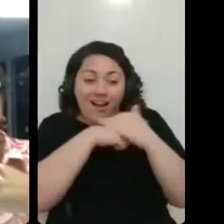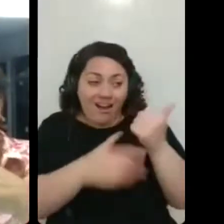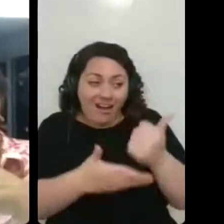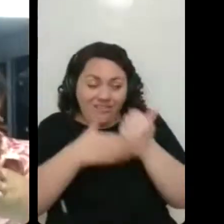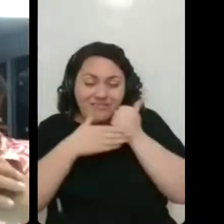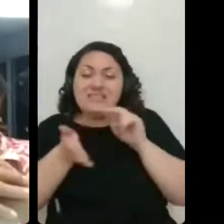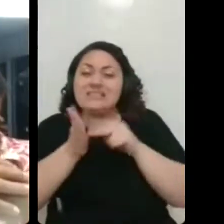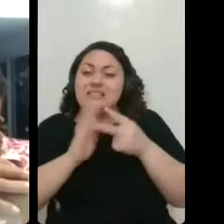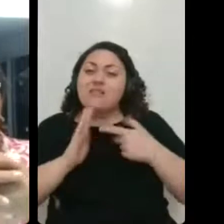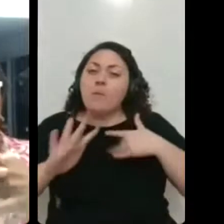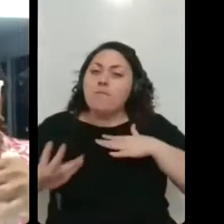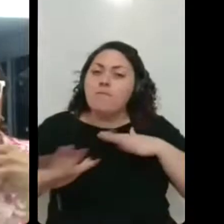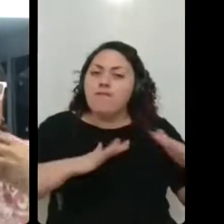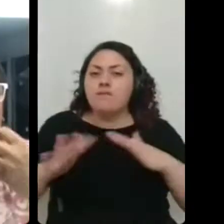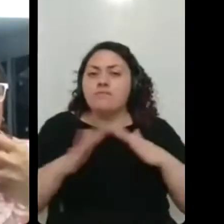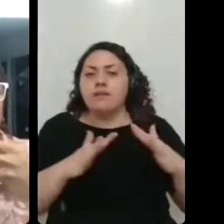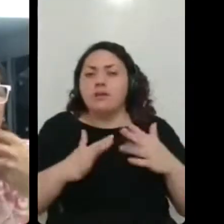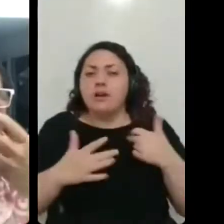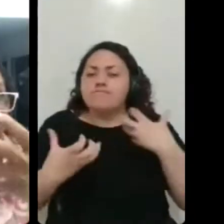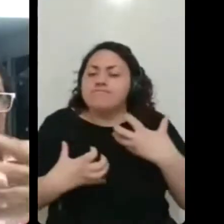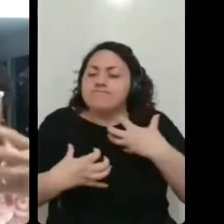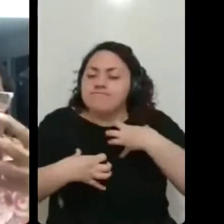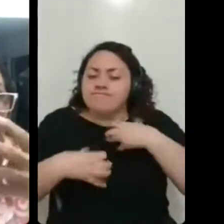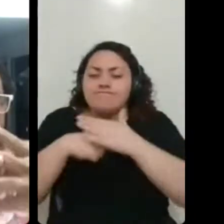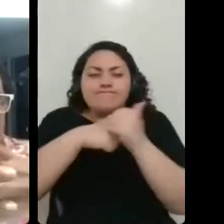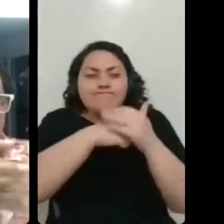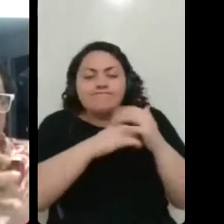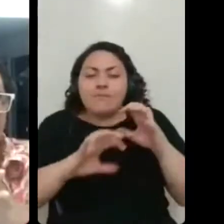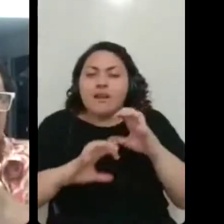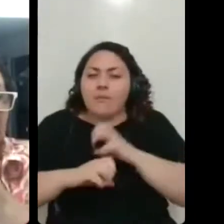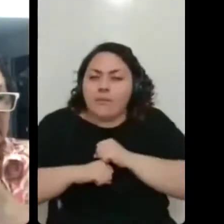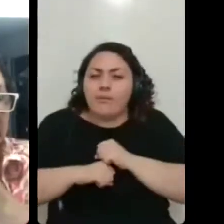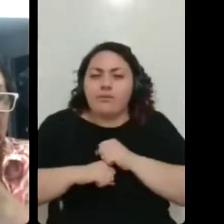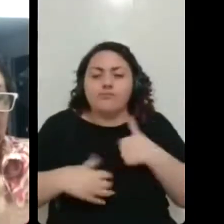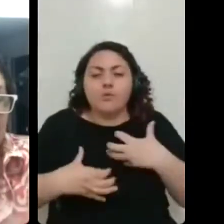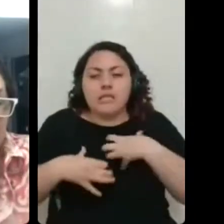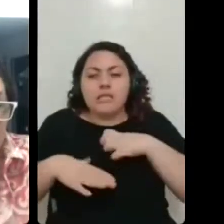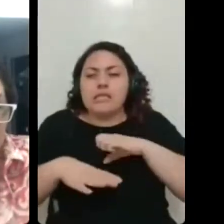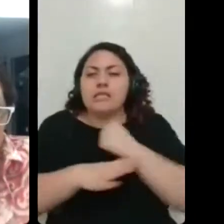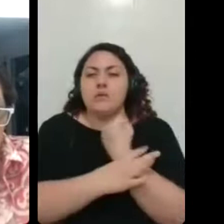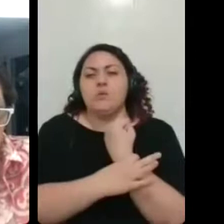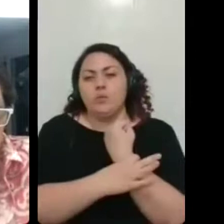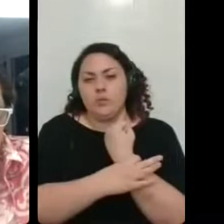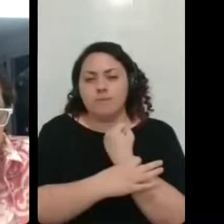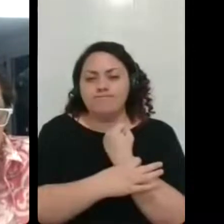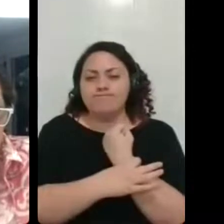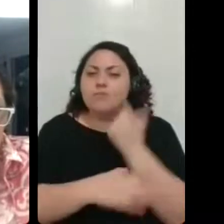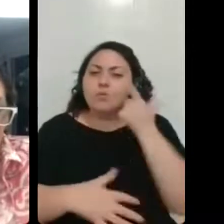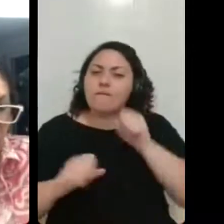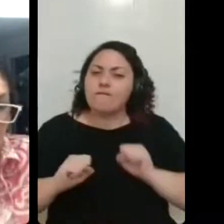que ter recebido todo esse afeto, assim, me deu uma força, uma segurança muito grande, assim, né? E